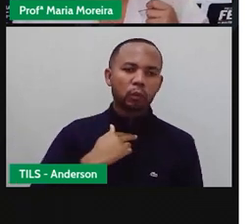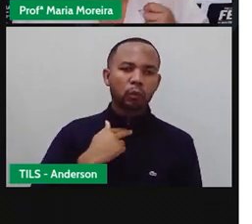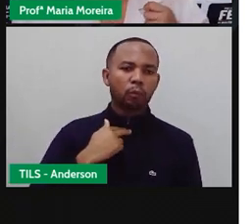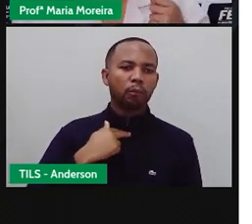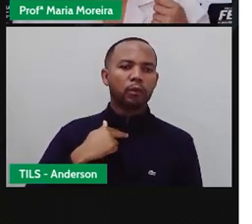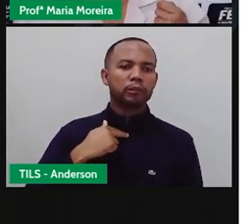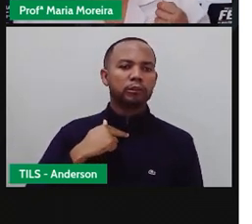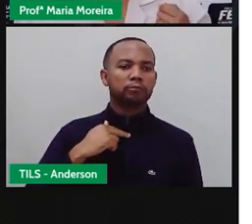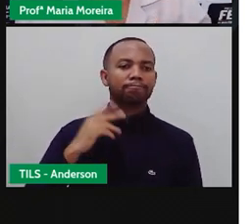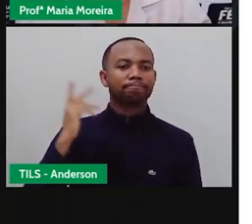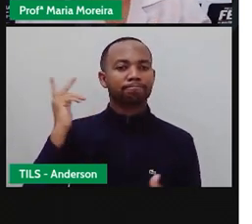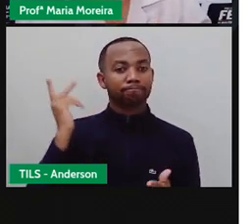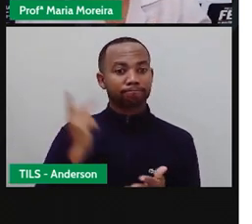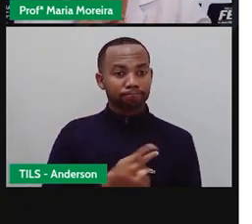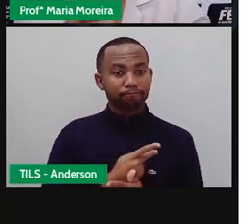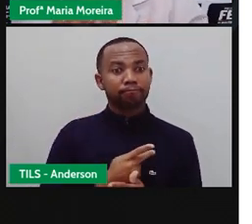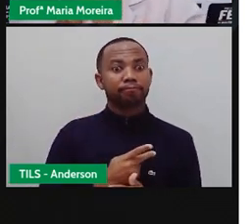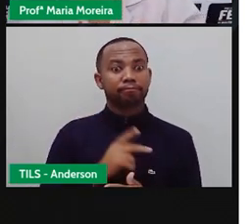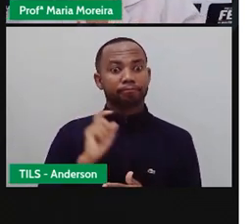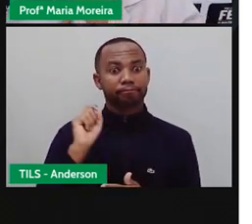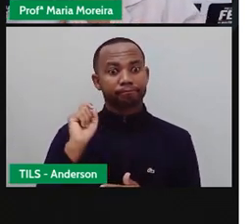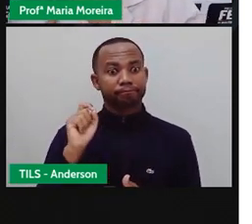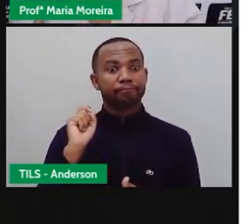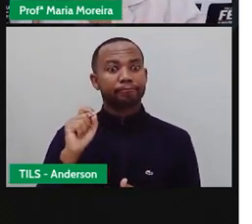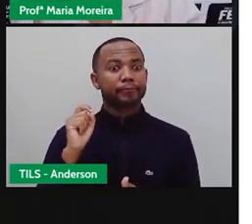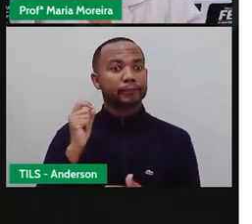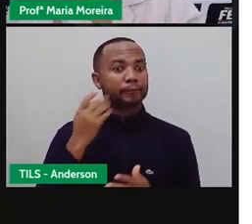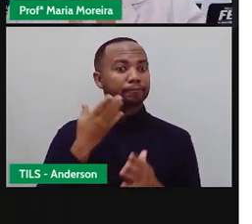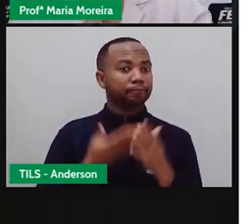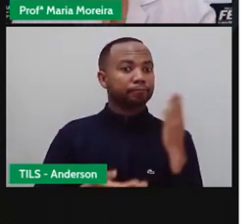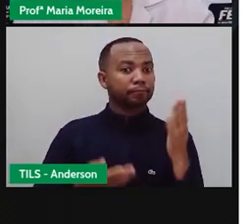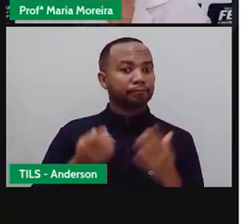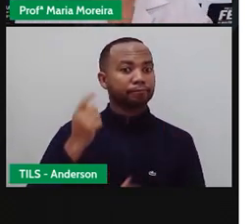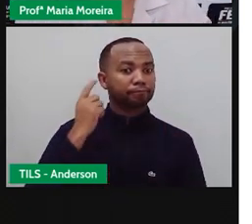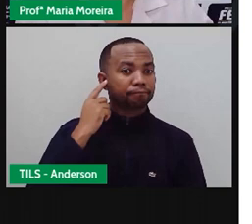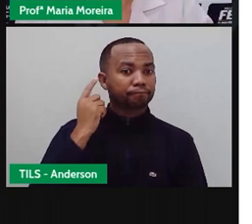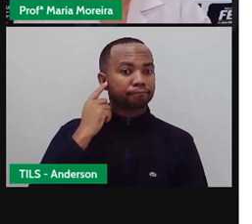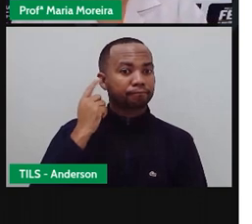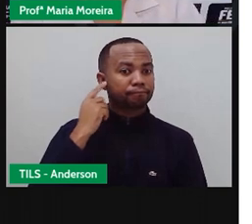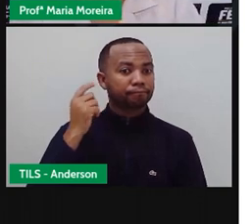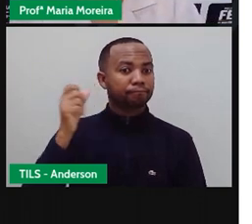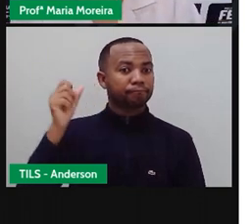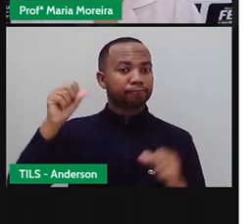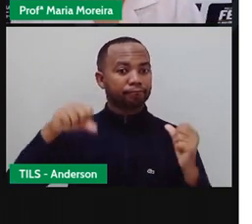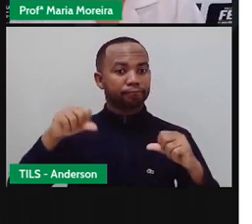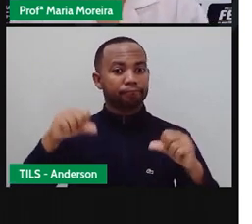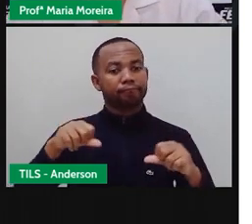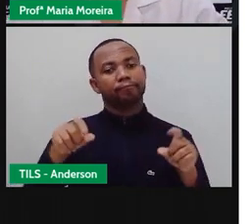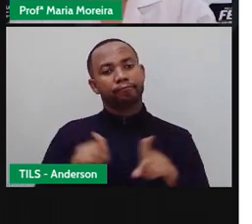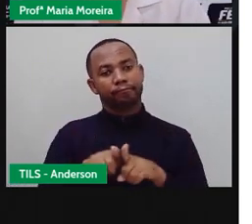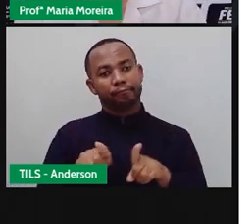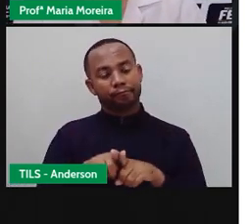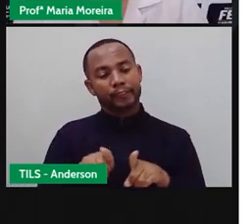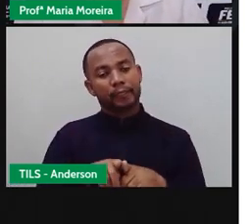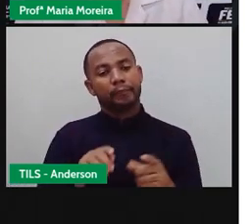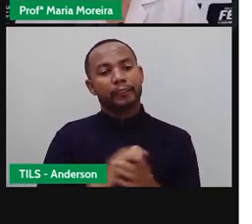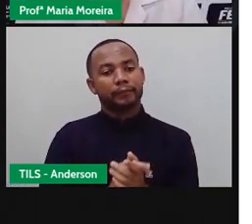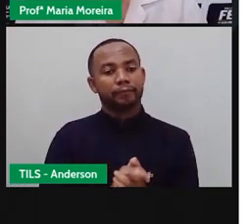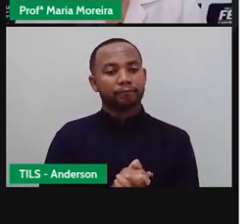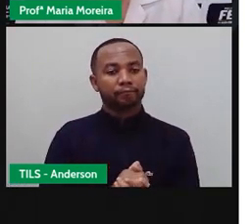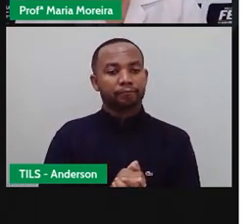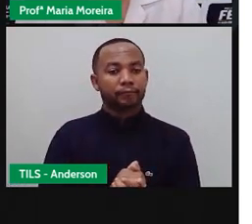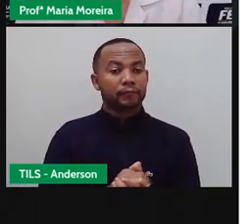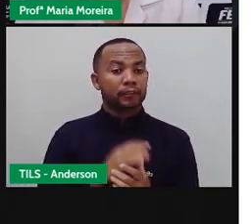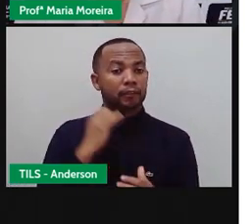o quê? Perfurar E acaba fazendo o quê? Perdendo a audição Porque o tímpano é uma parte absurdamente